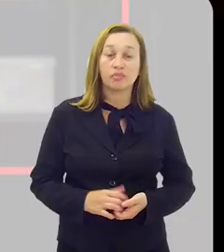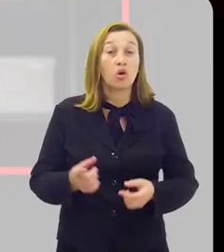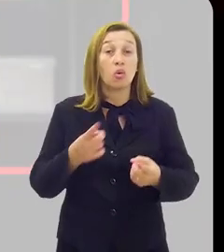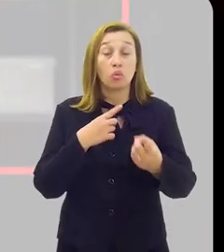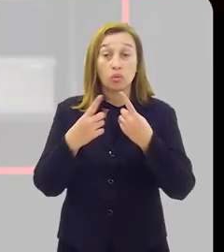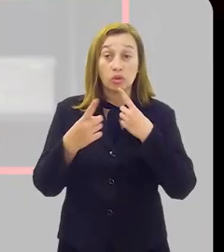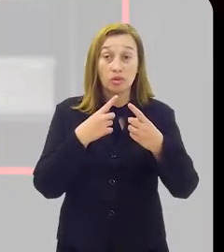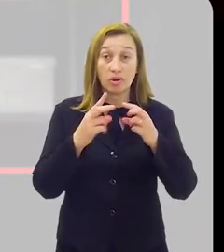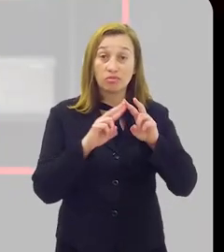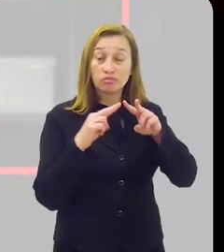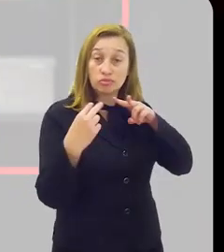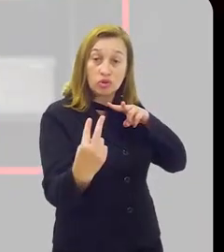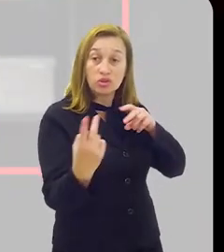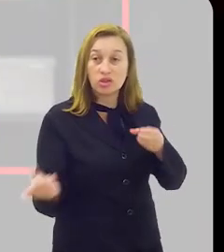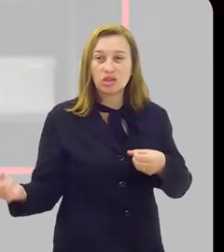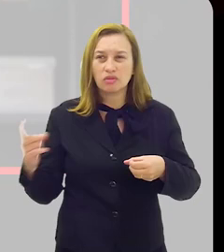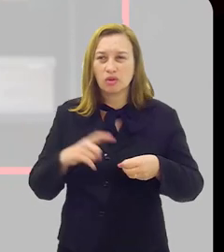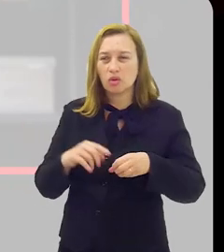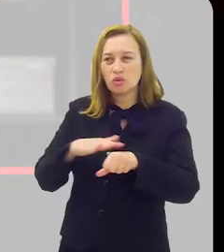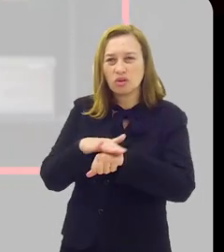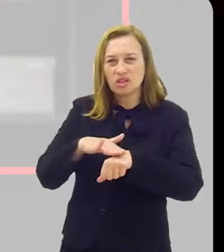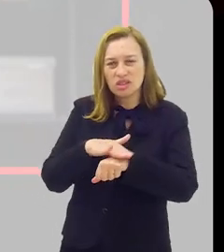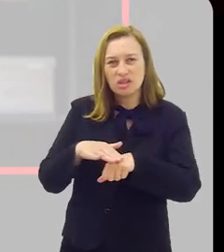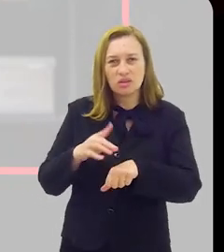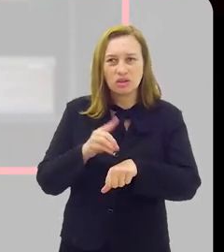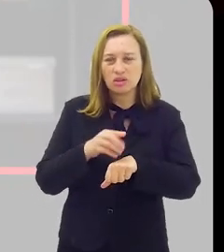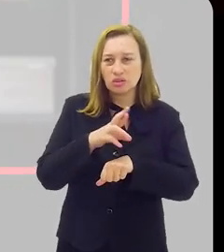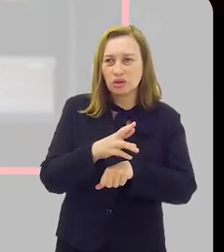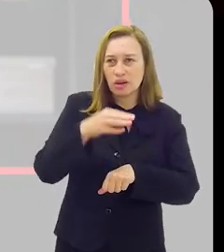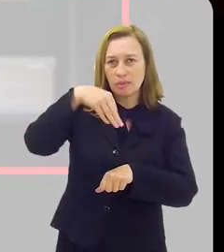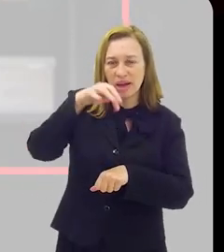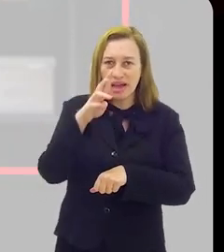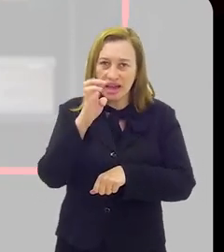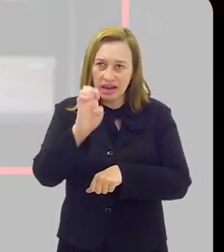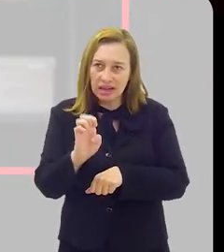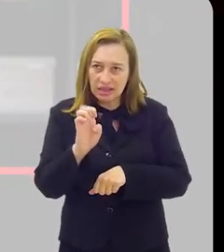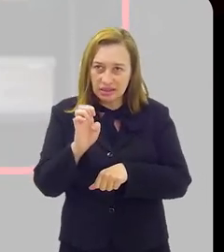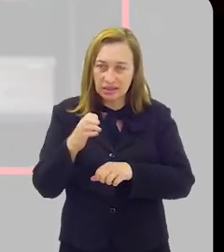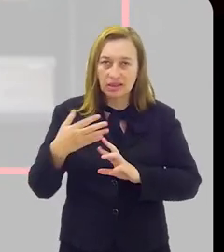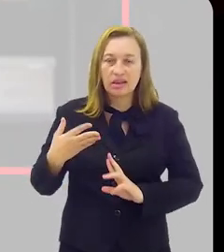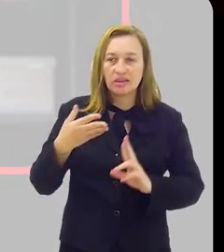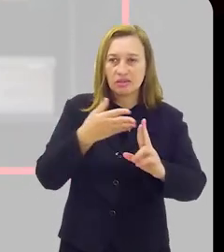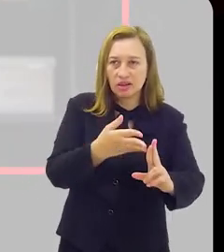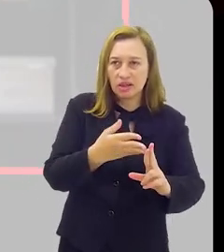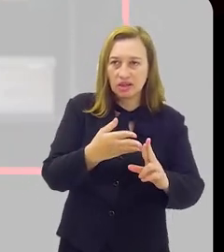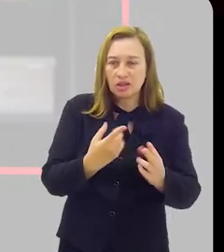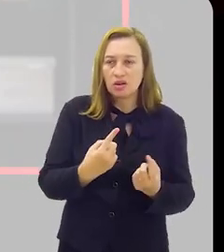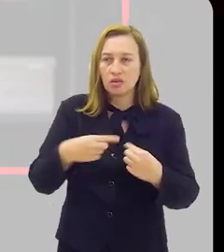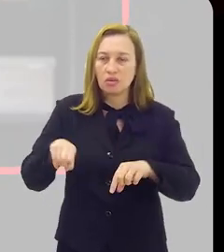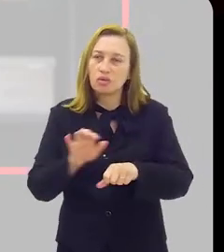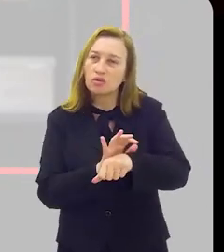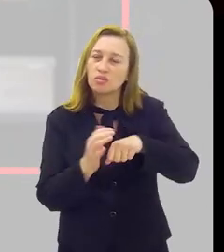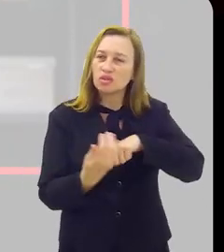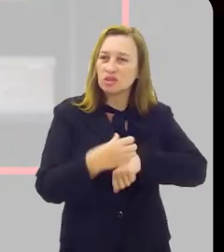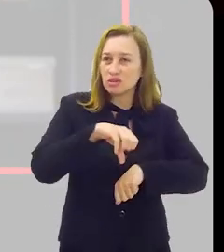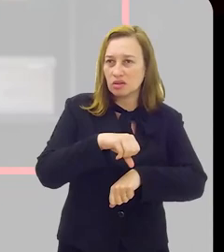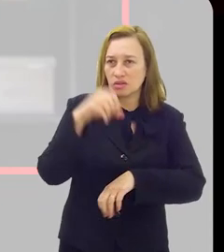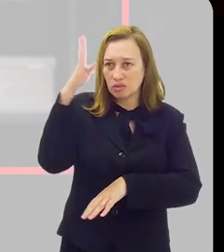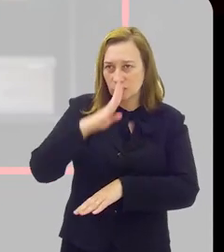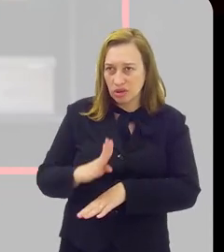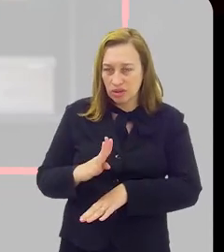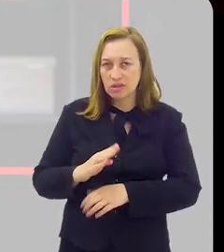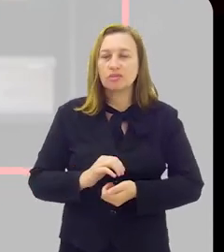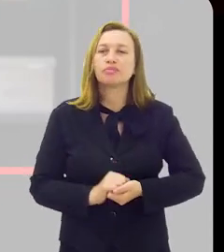O debate virtual está de volta. Conversamos com a doutora Margareth Dalcomo, referência no combate à Covid-19 no Brasil, embaixadora do